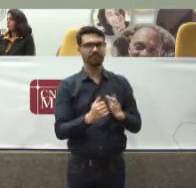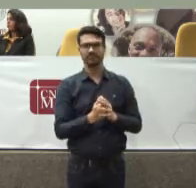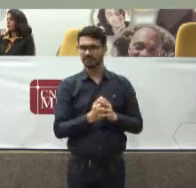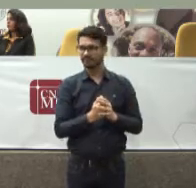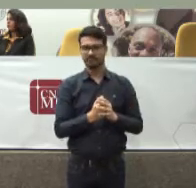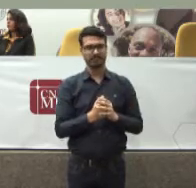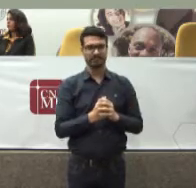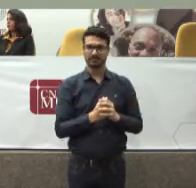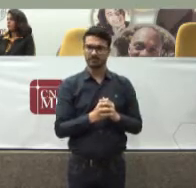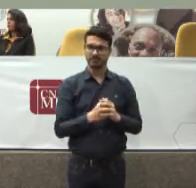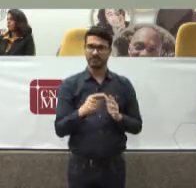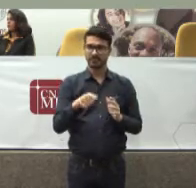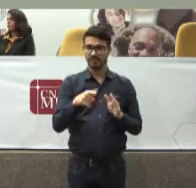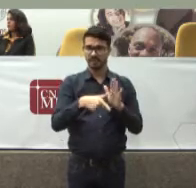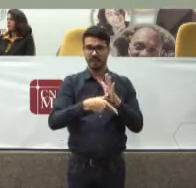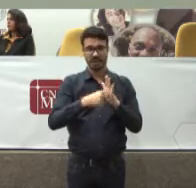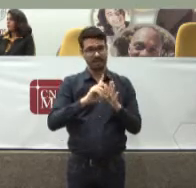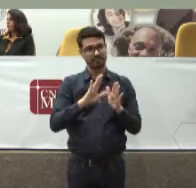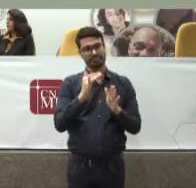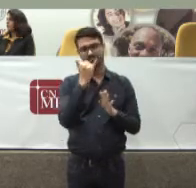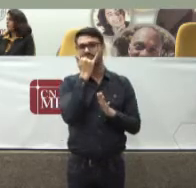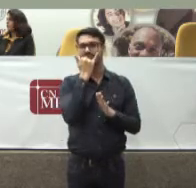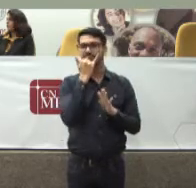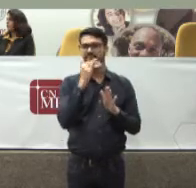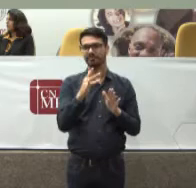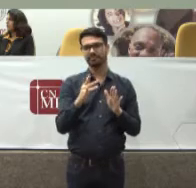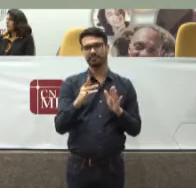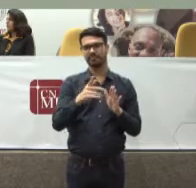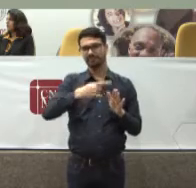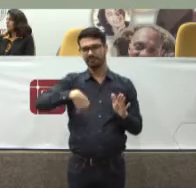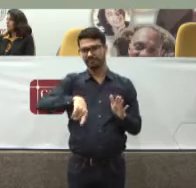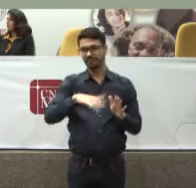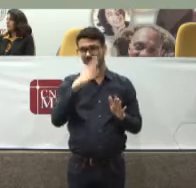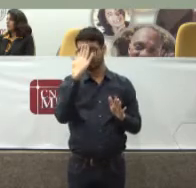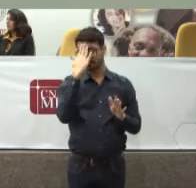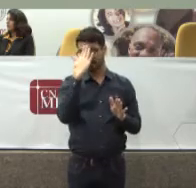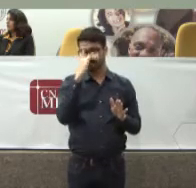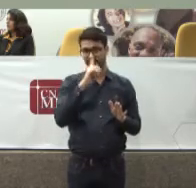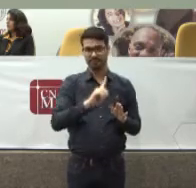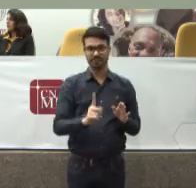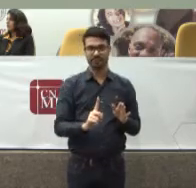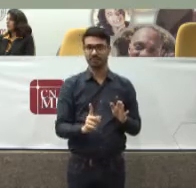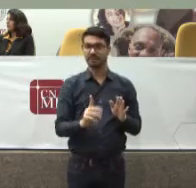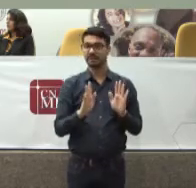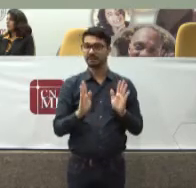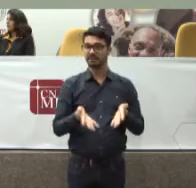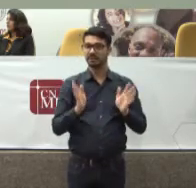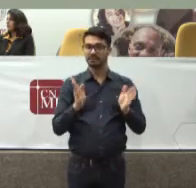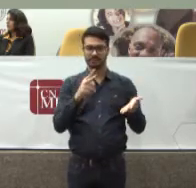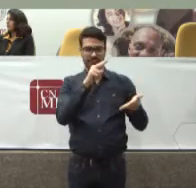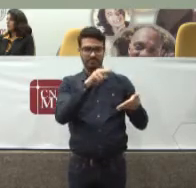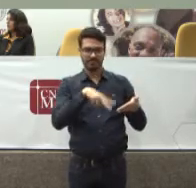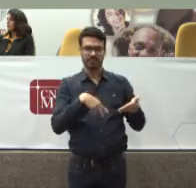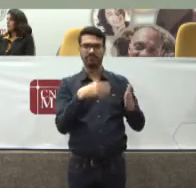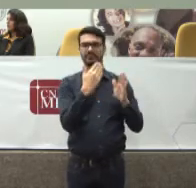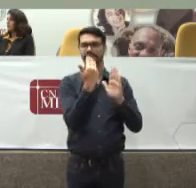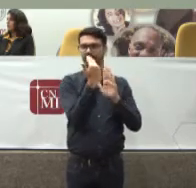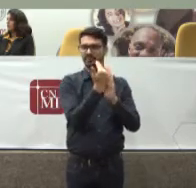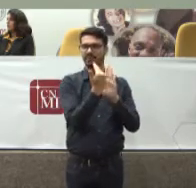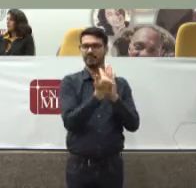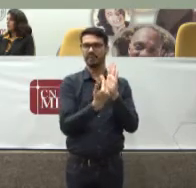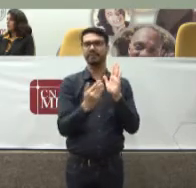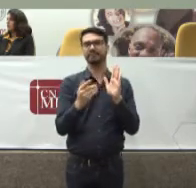pedindo Antecipado Perdão Que estão Equivocados Daquilo que eu Tenho visto Desde